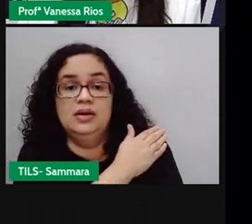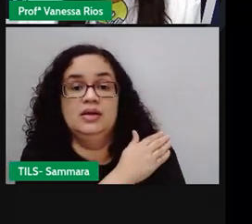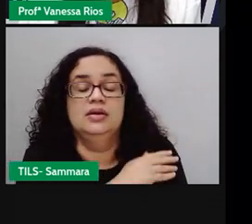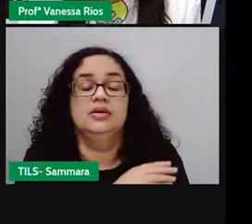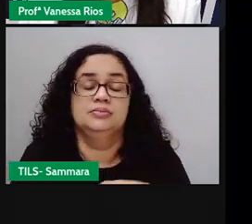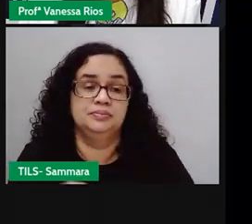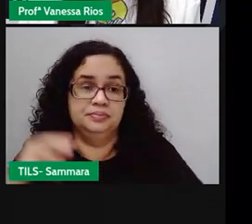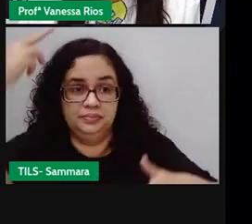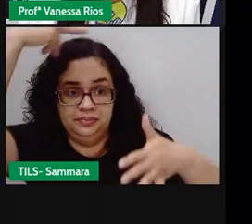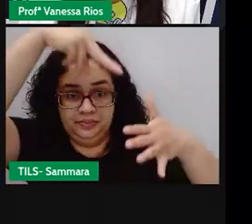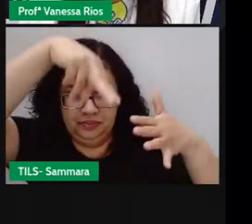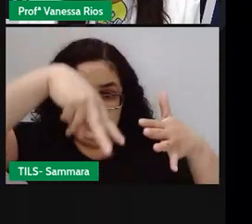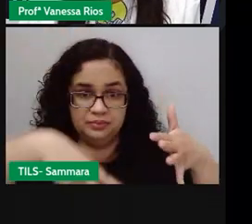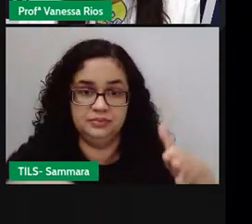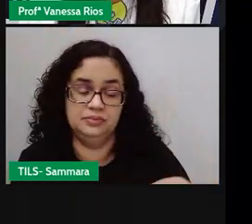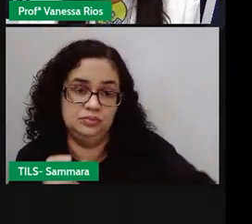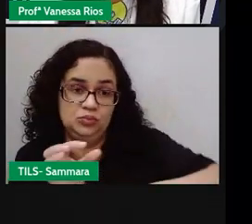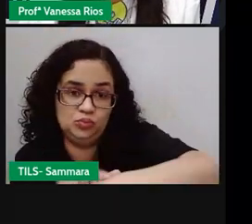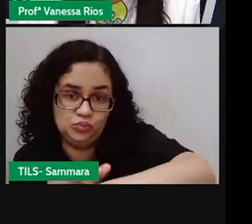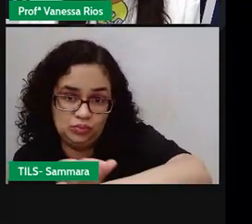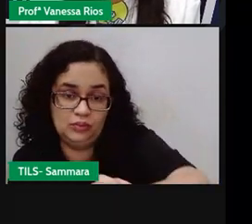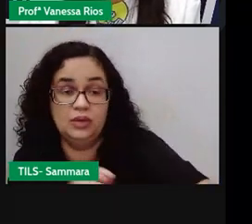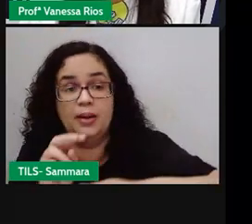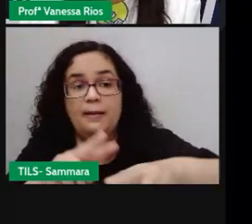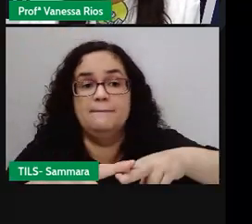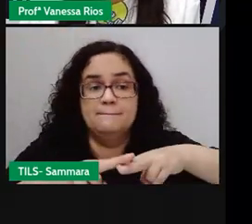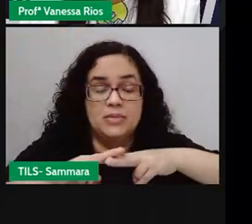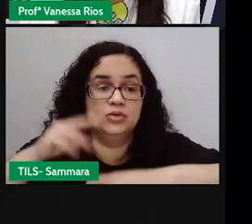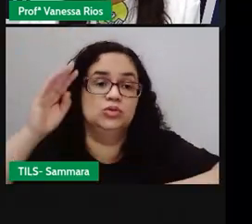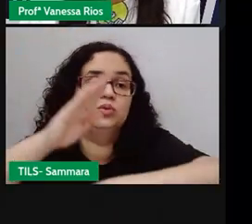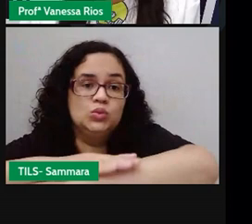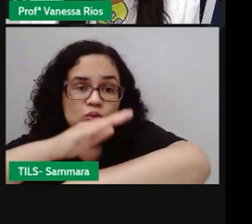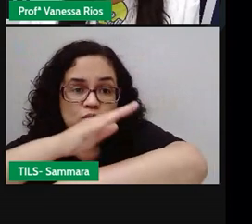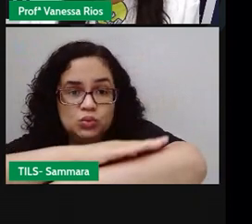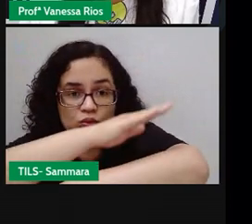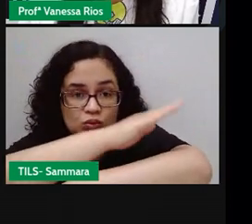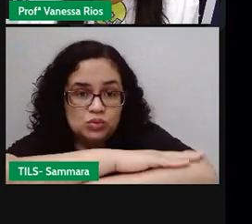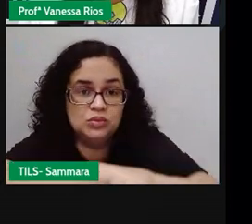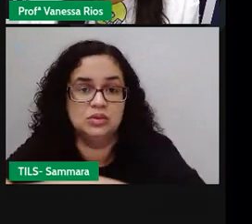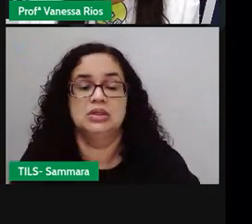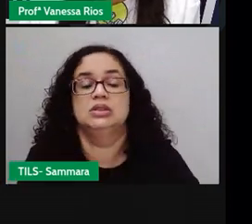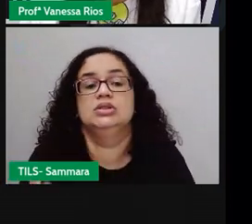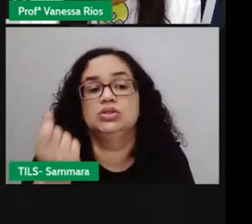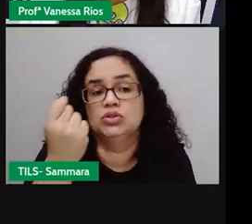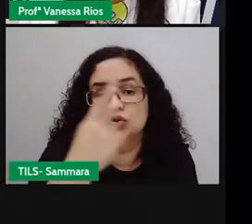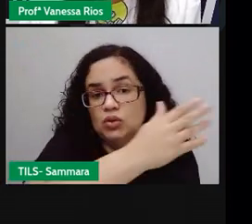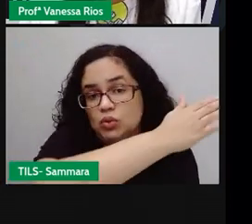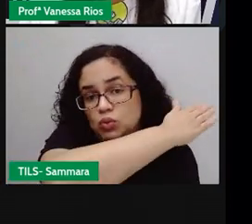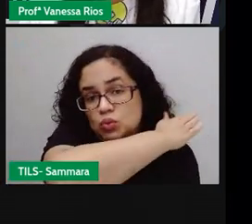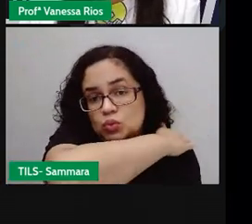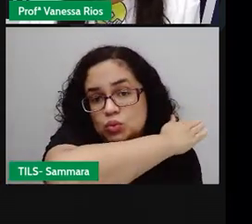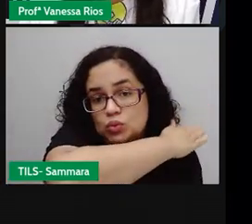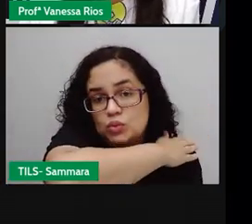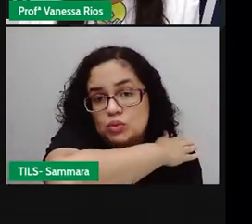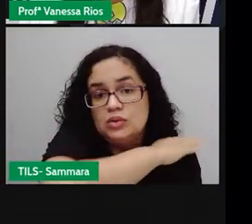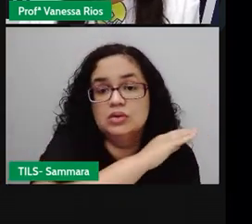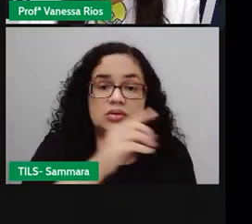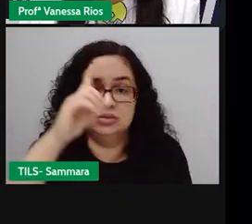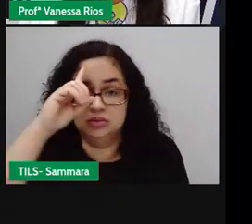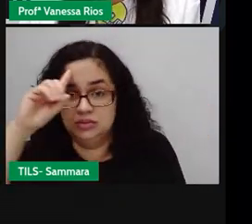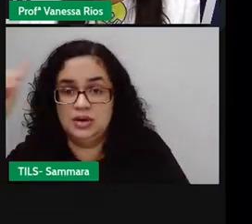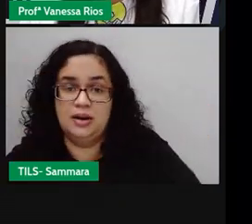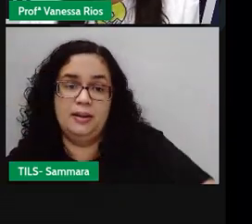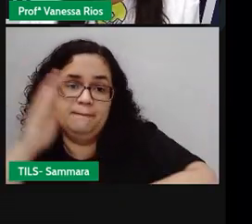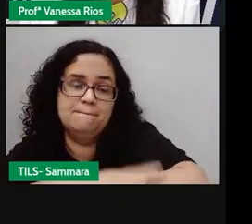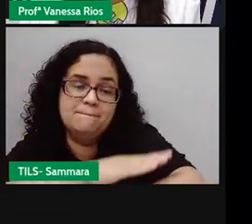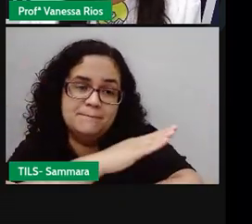marca da queda, uma porção de remédios. E é por isso que os sapos possuem uns desenhos estranhos nas costas. É uma homenagem de Deus